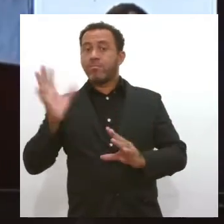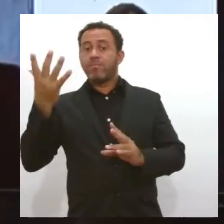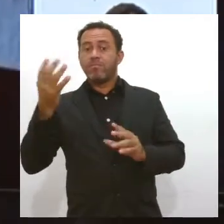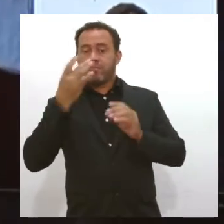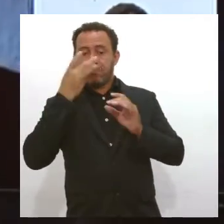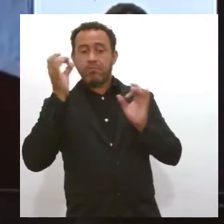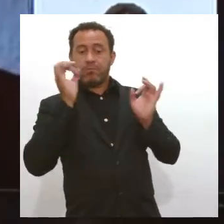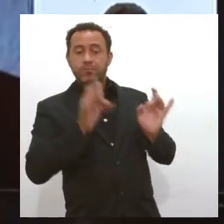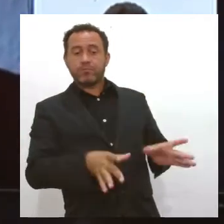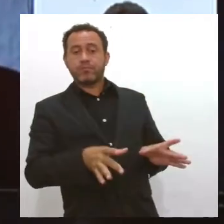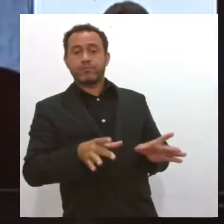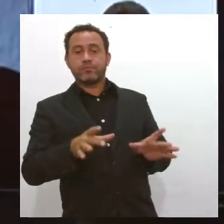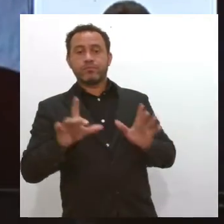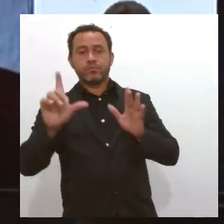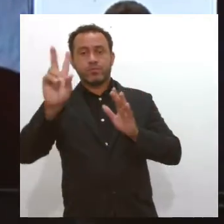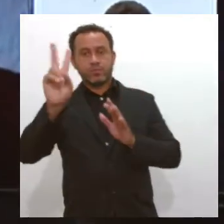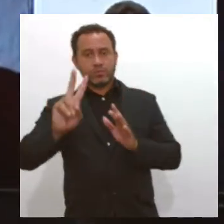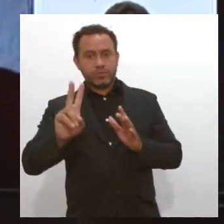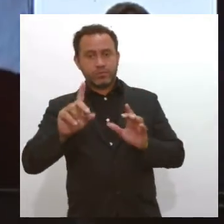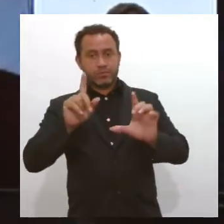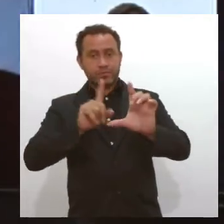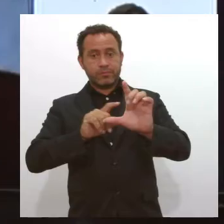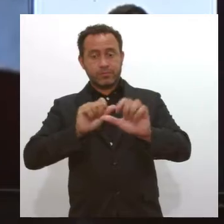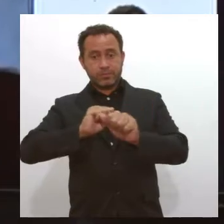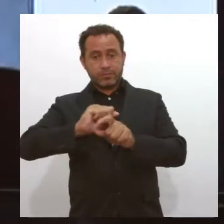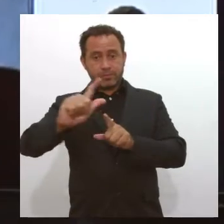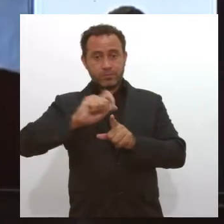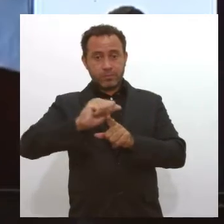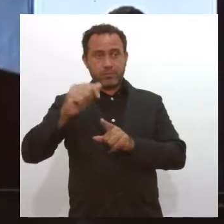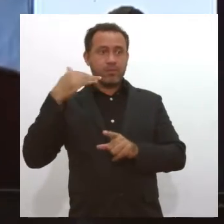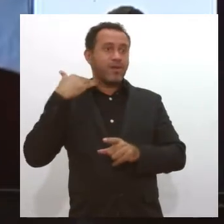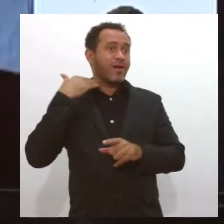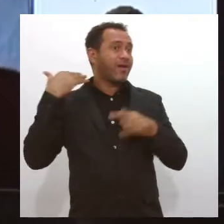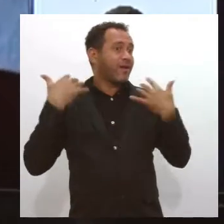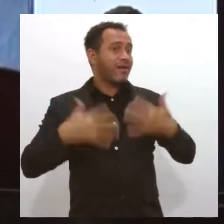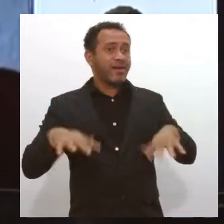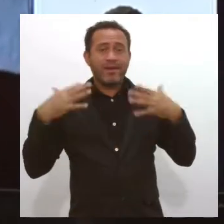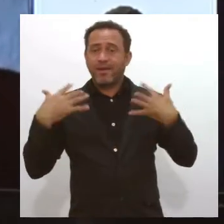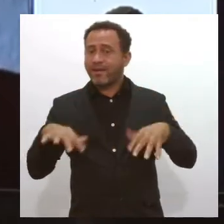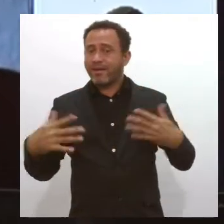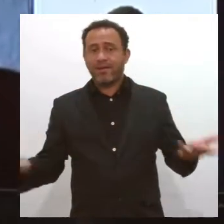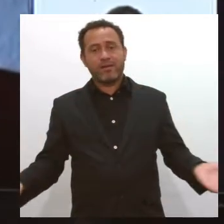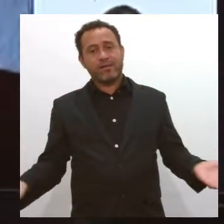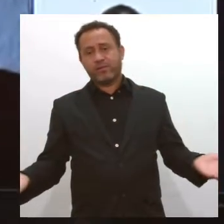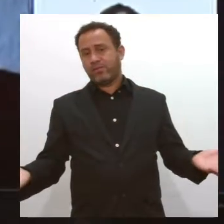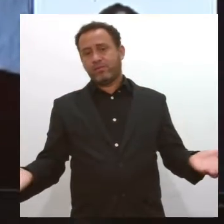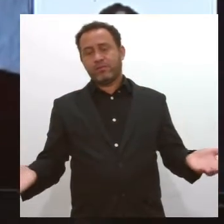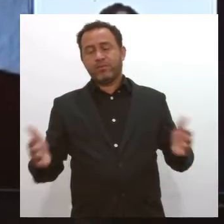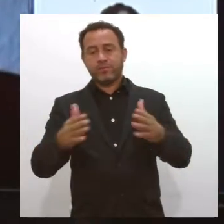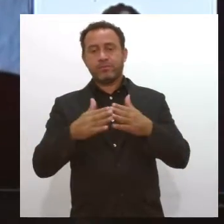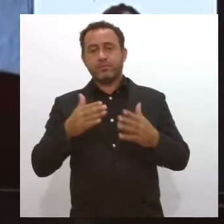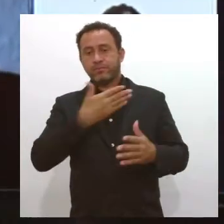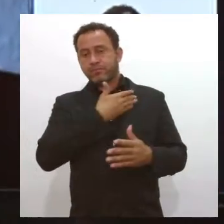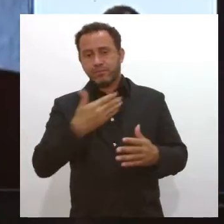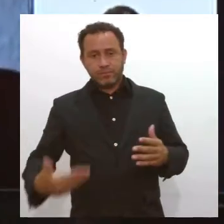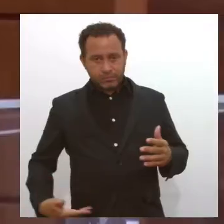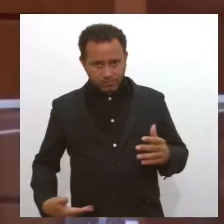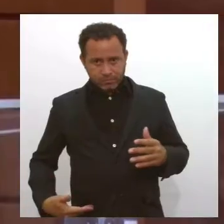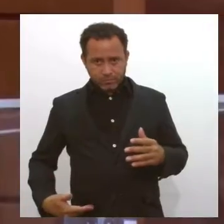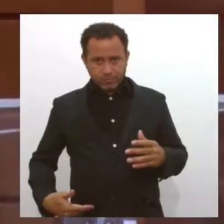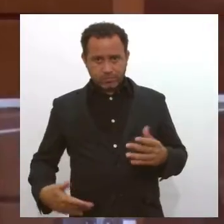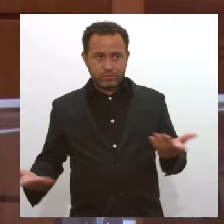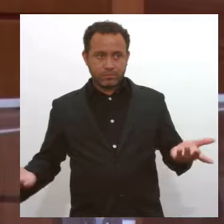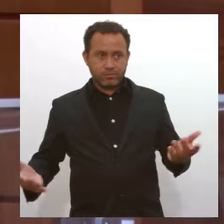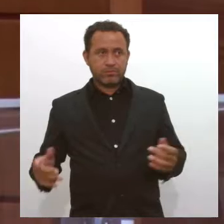abandonada porque os valores para a utilização dos espaços são muito caros. Ele pediu providências ao governo do Estado sobre a questão.